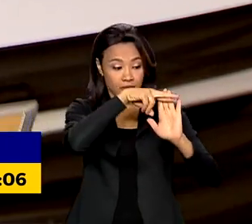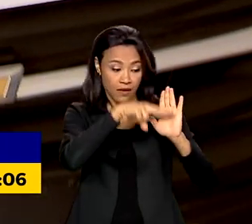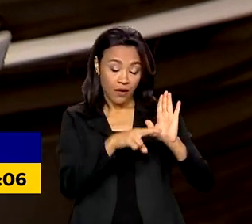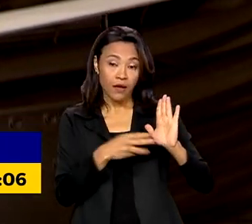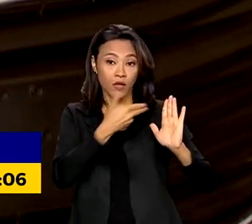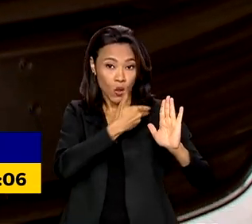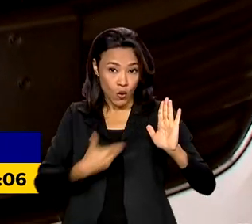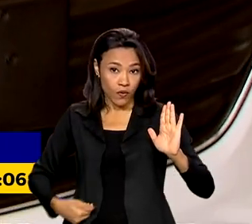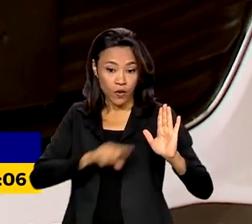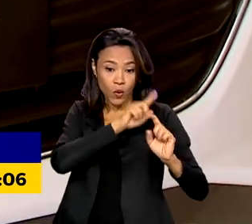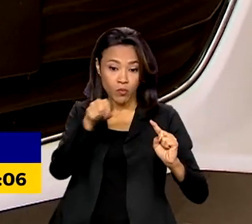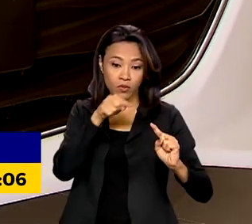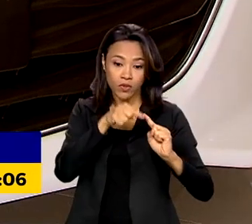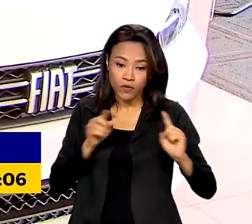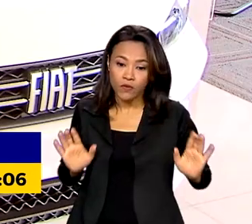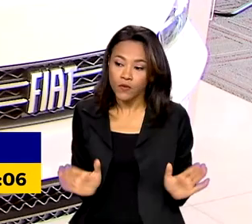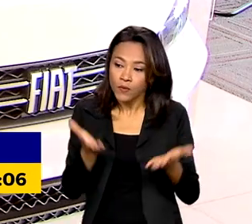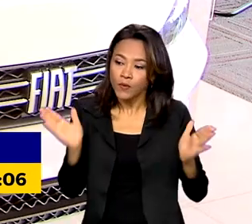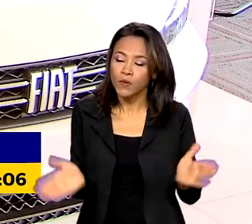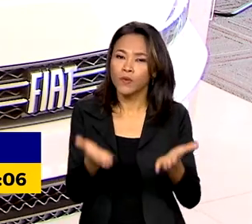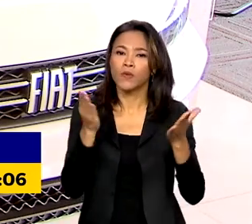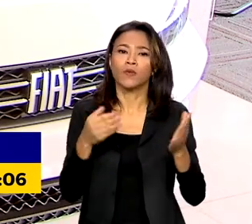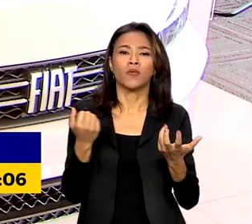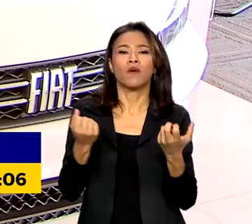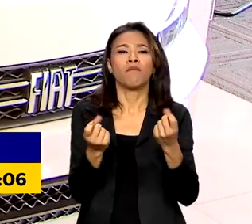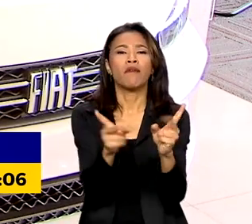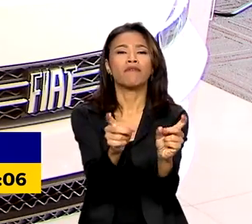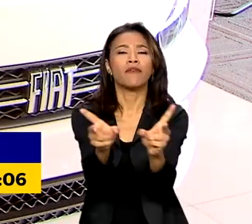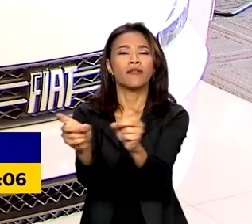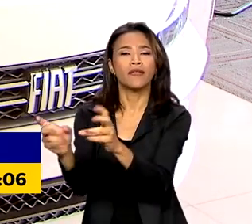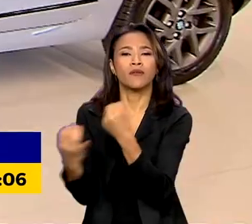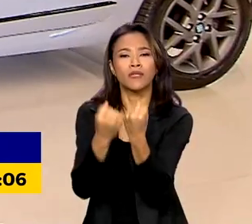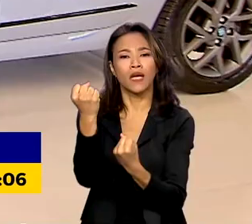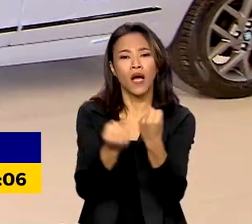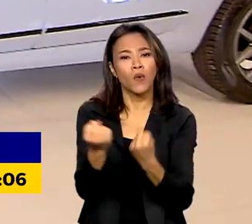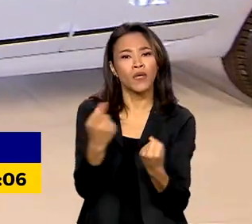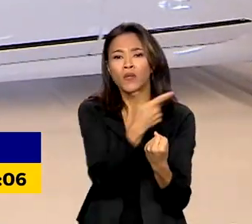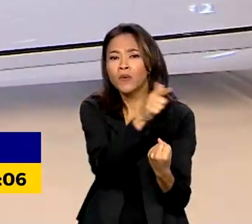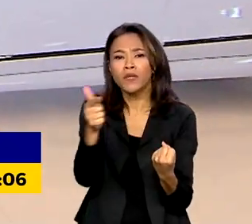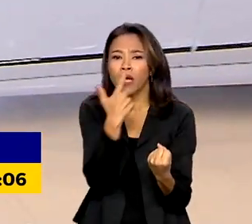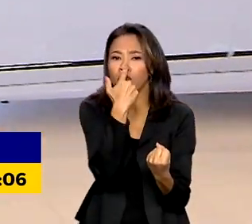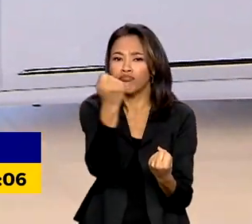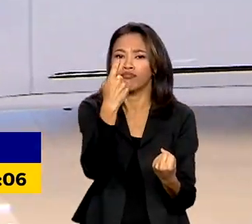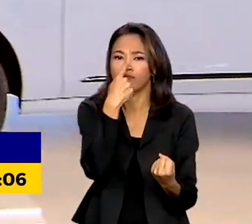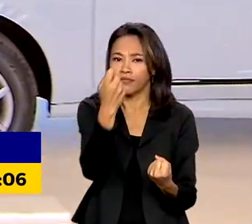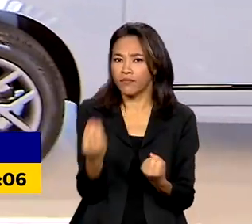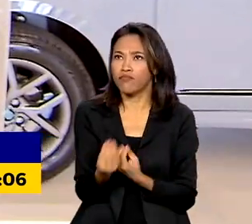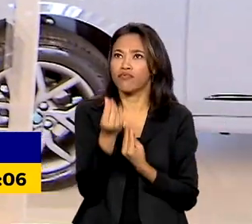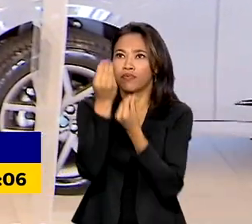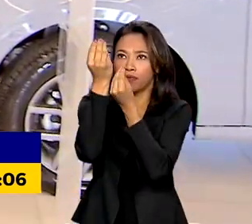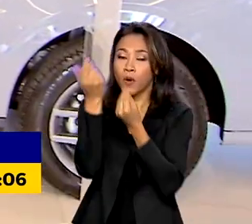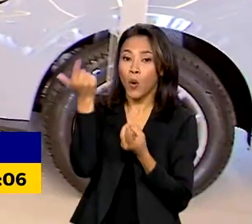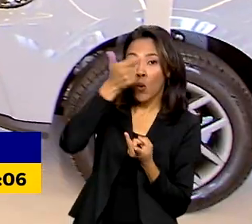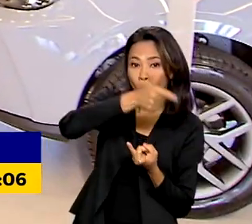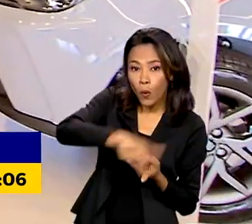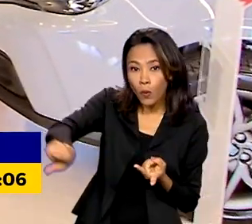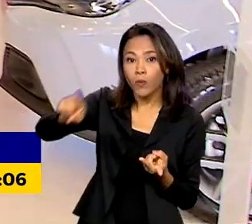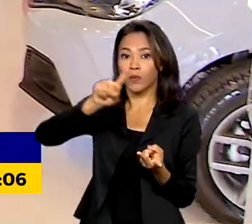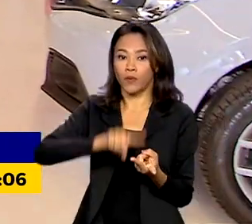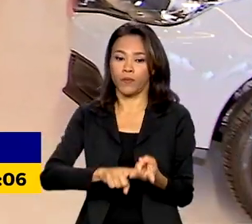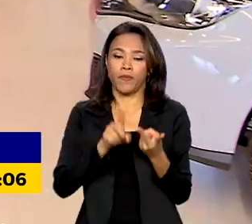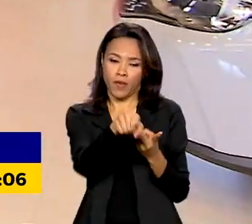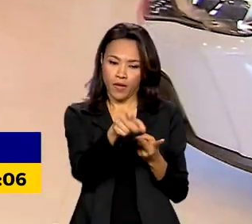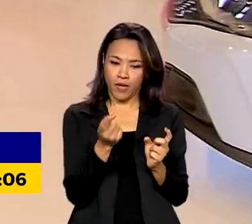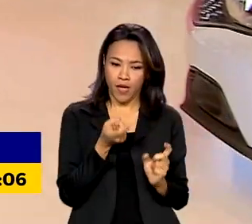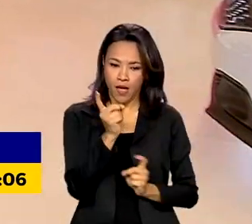venda de veículos mais eficientes do ponto de vista ambiental. Outro ponto importante é que as vendas